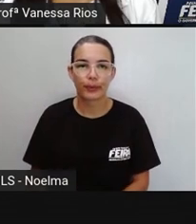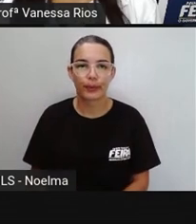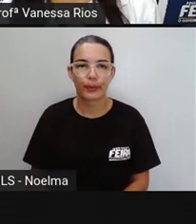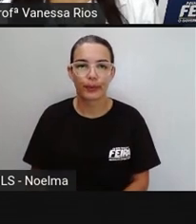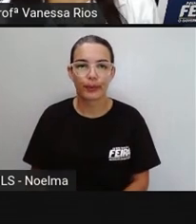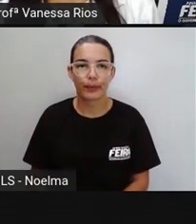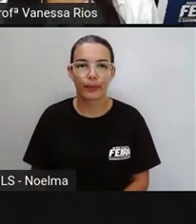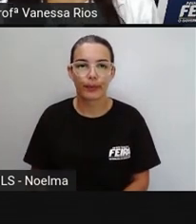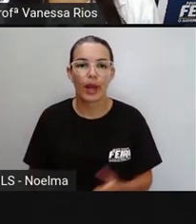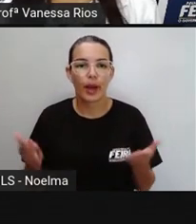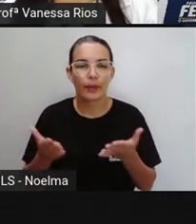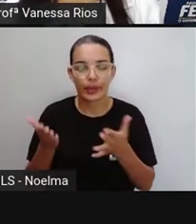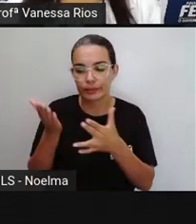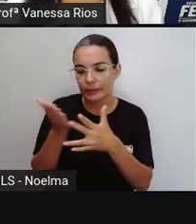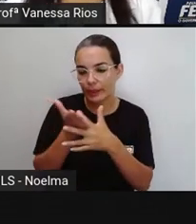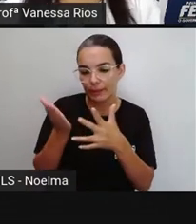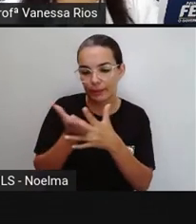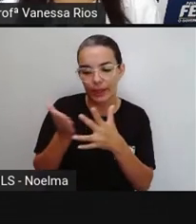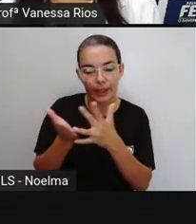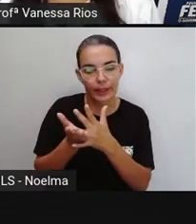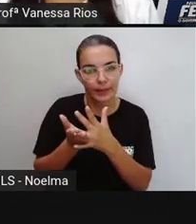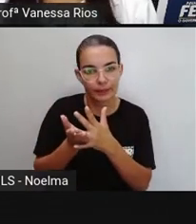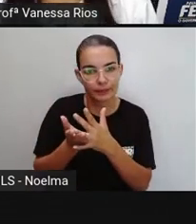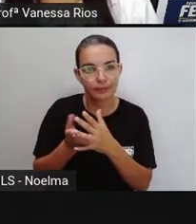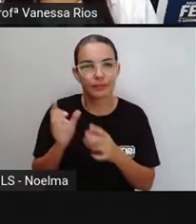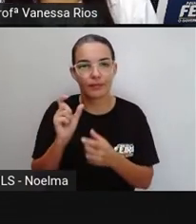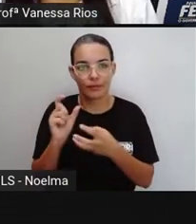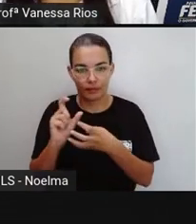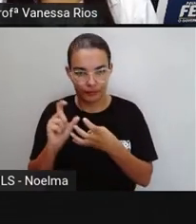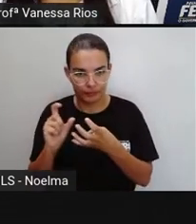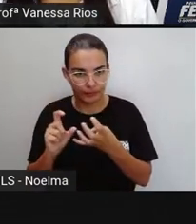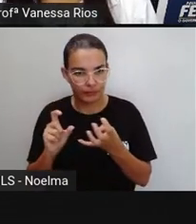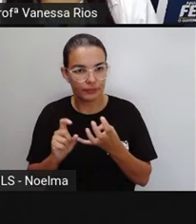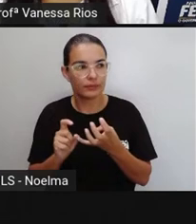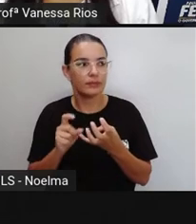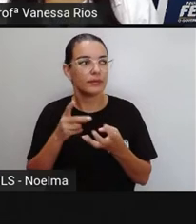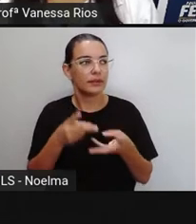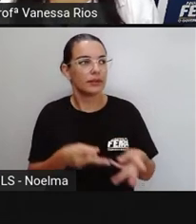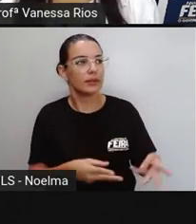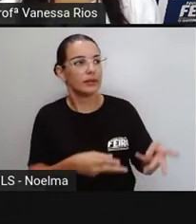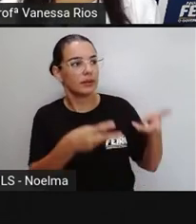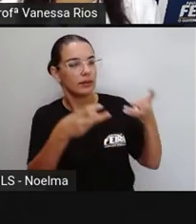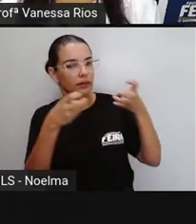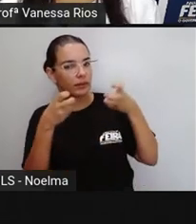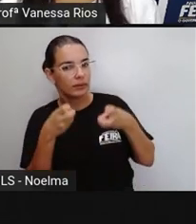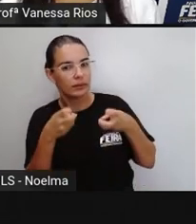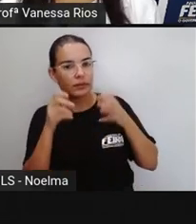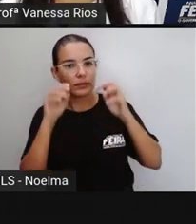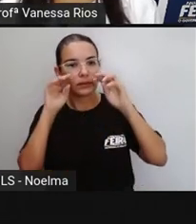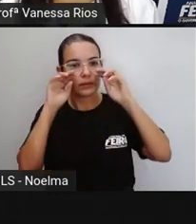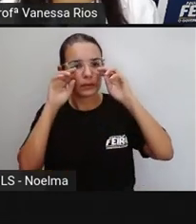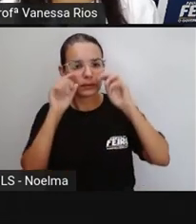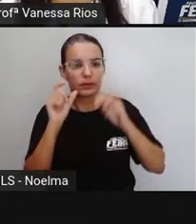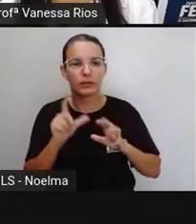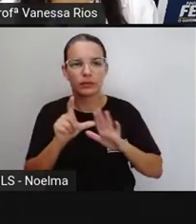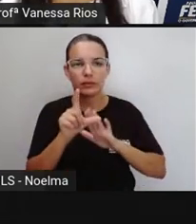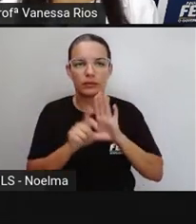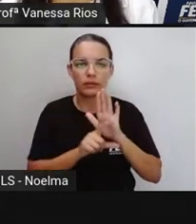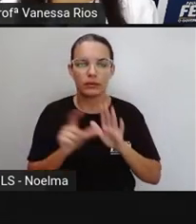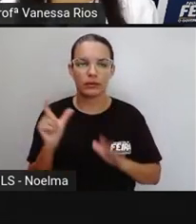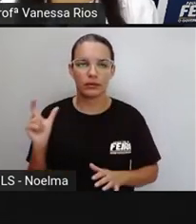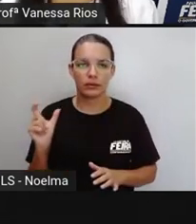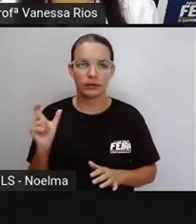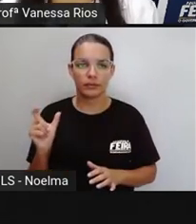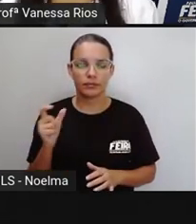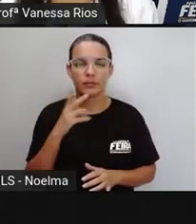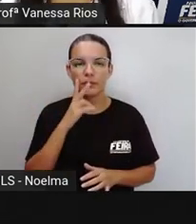E aí, quando a gente separa as sílabas de cada palavra que está na lista, a gente